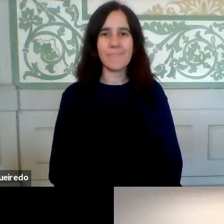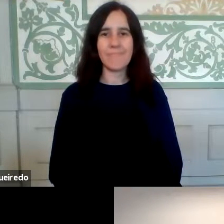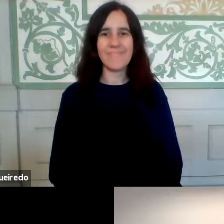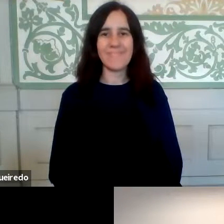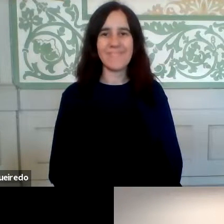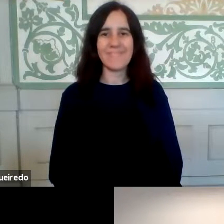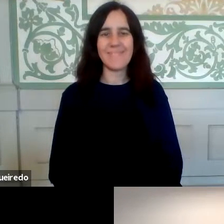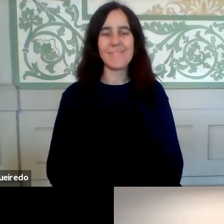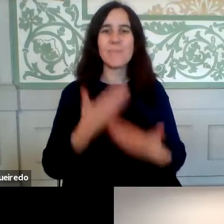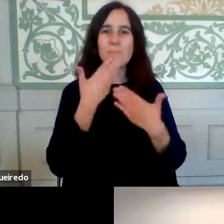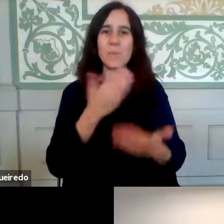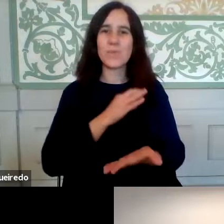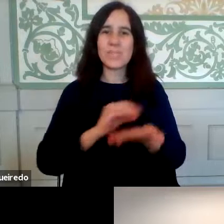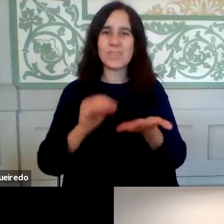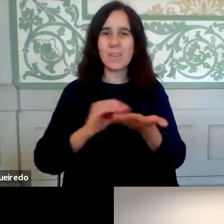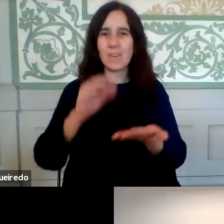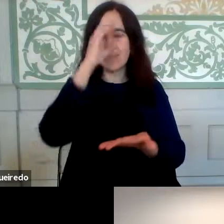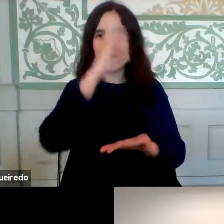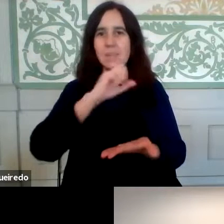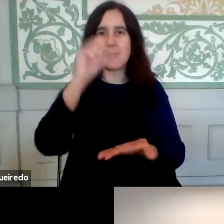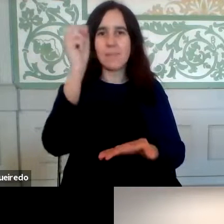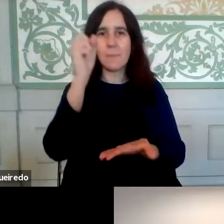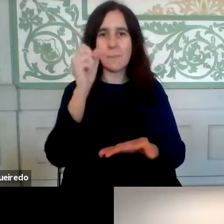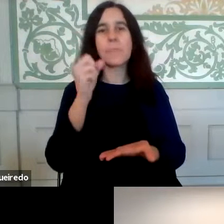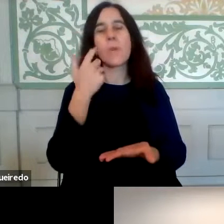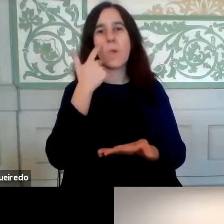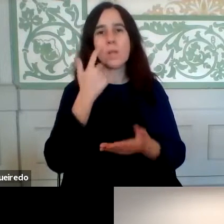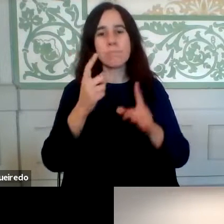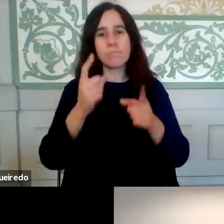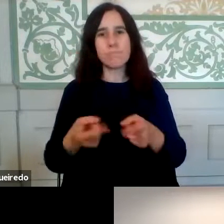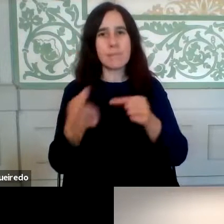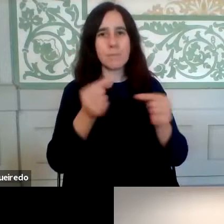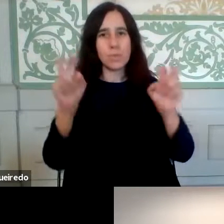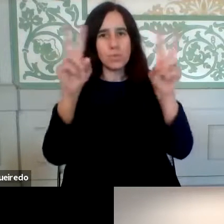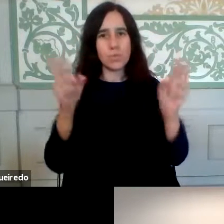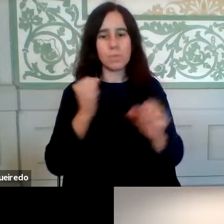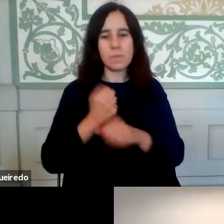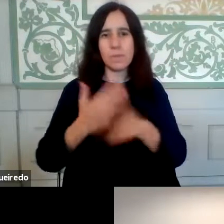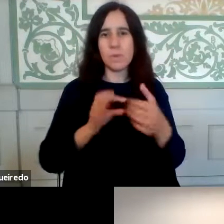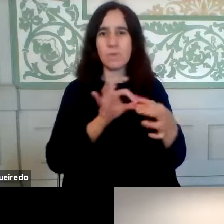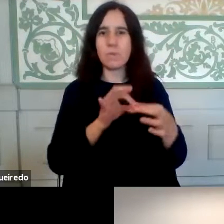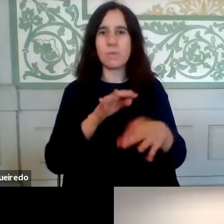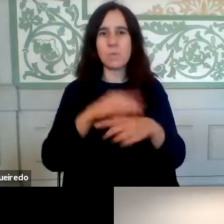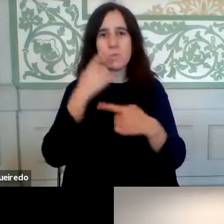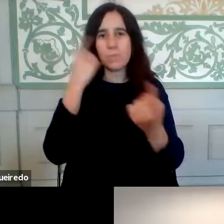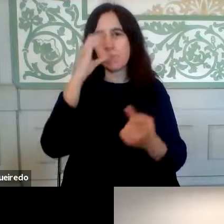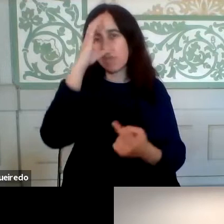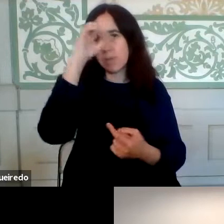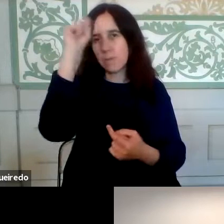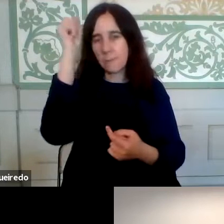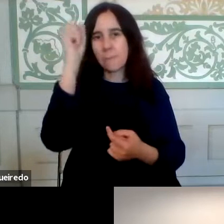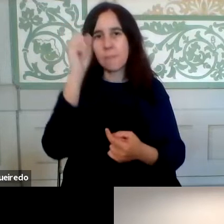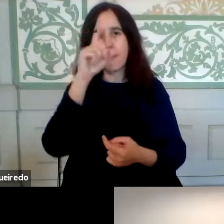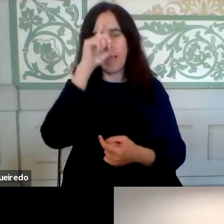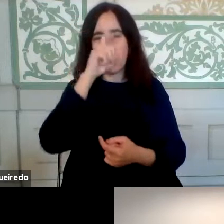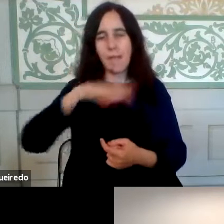Muito obrigada, Sr. Secretário de Estado. Iniciamos agora o debate sobre o trabalho colaborativo na administração pública. Recordo